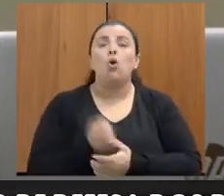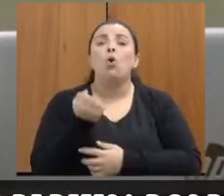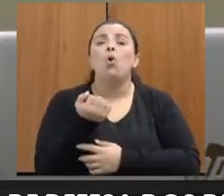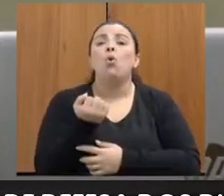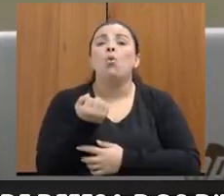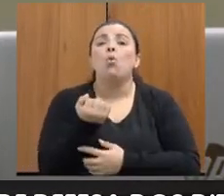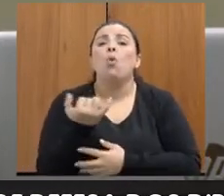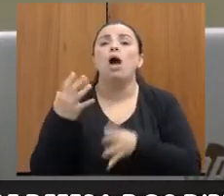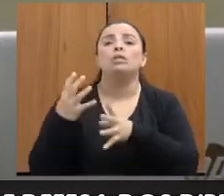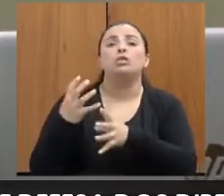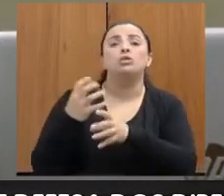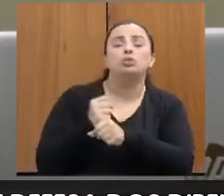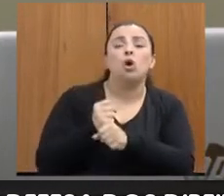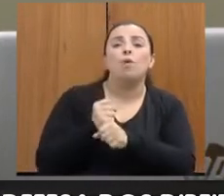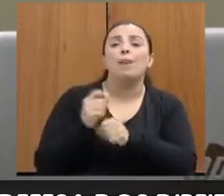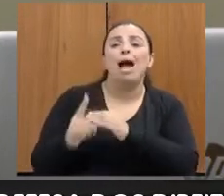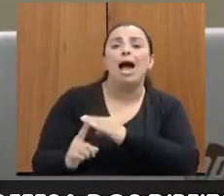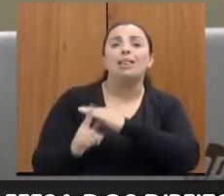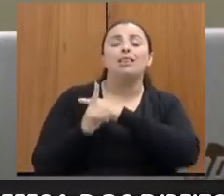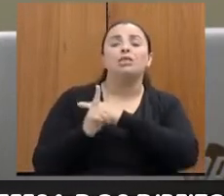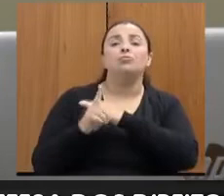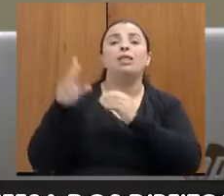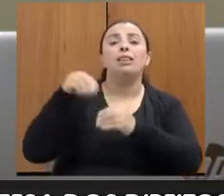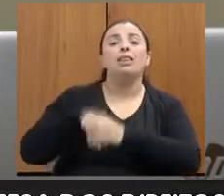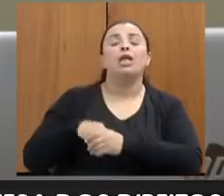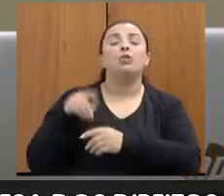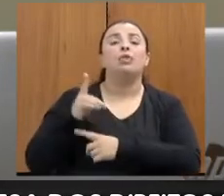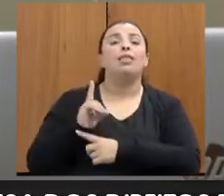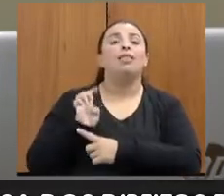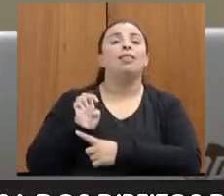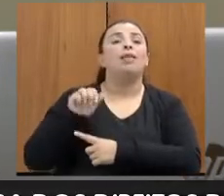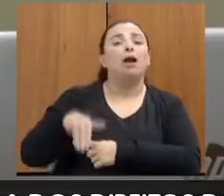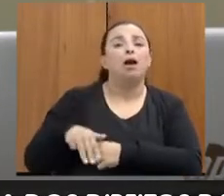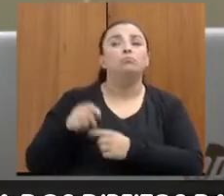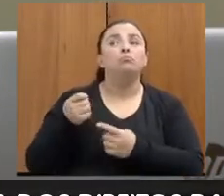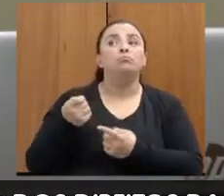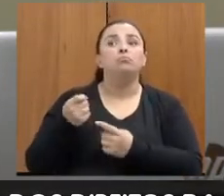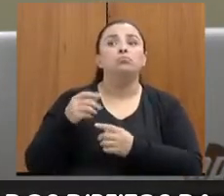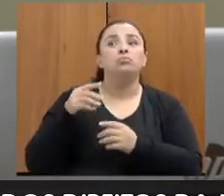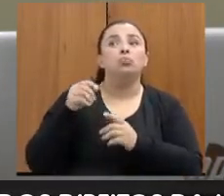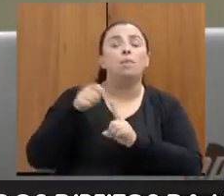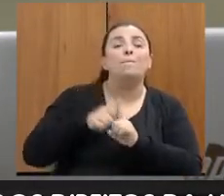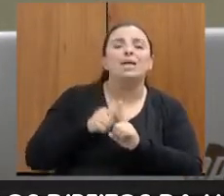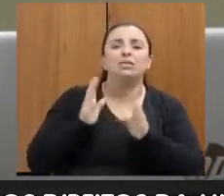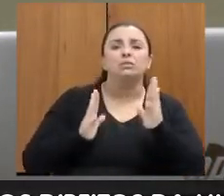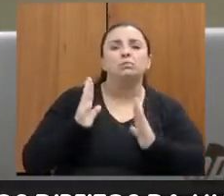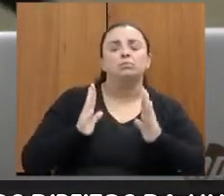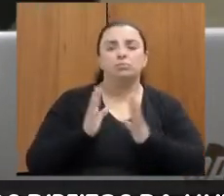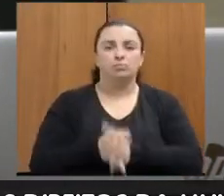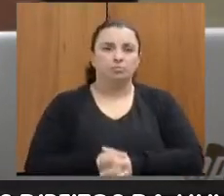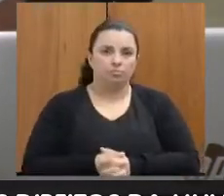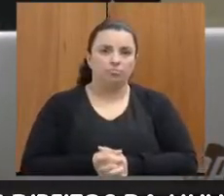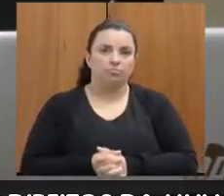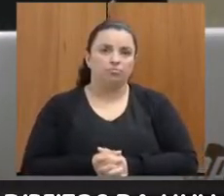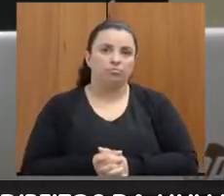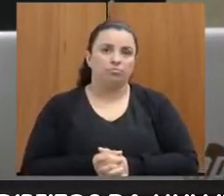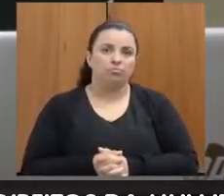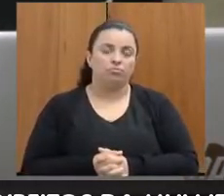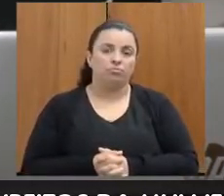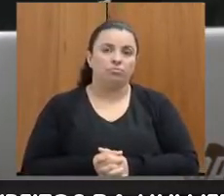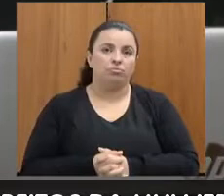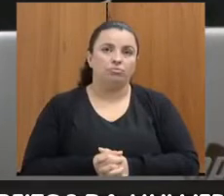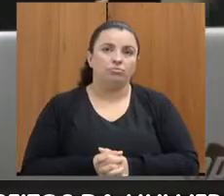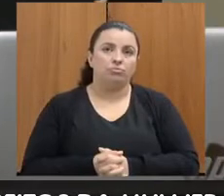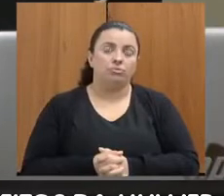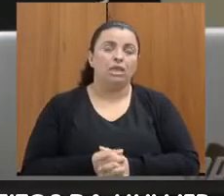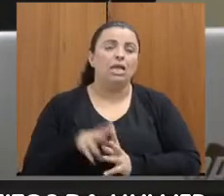pelas DEANs por mês? Esclarecer aqui, no pronunciamento, os